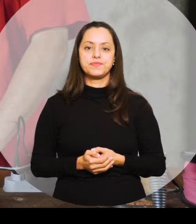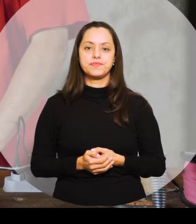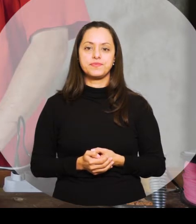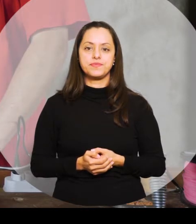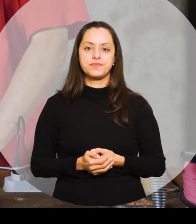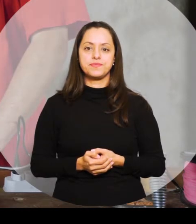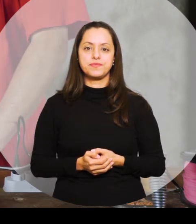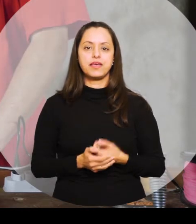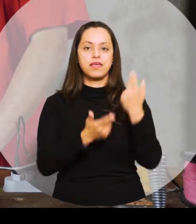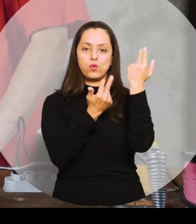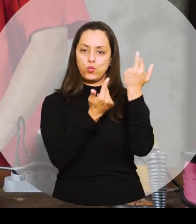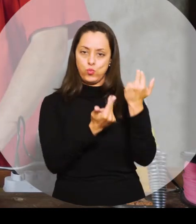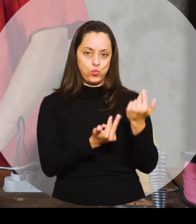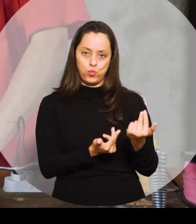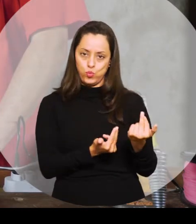Cola nas beiradas.